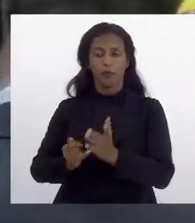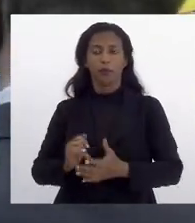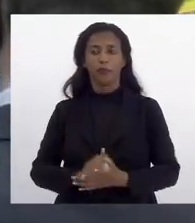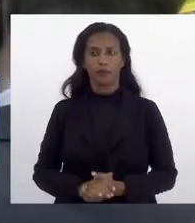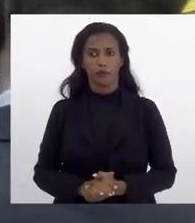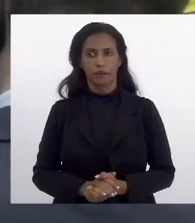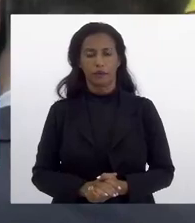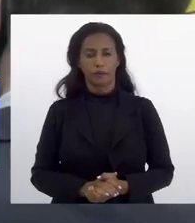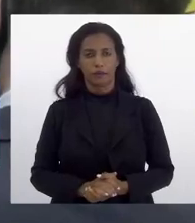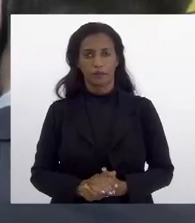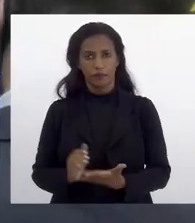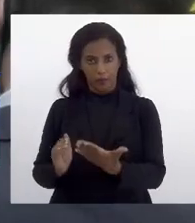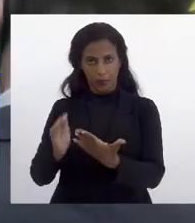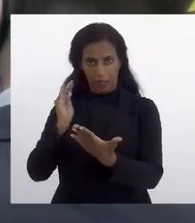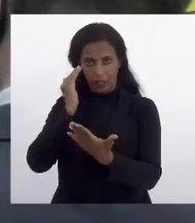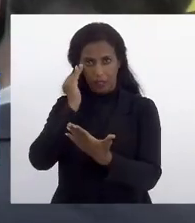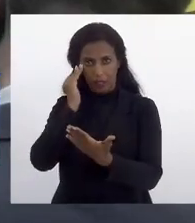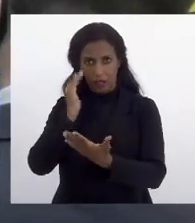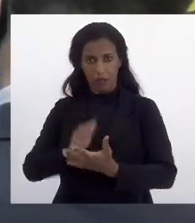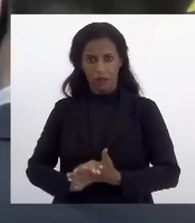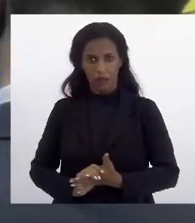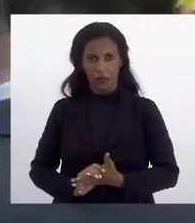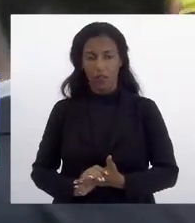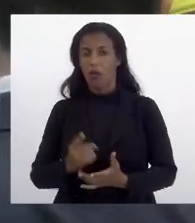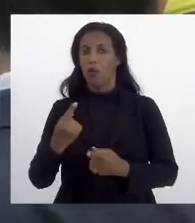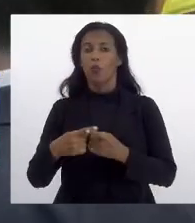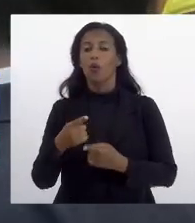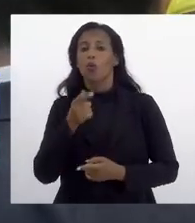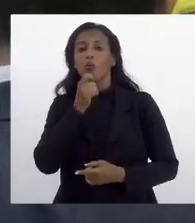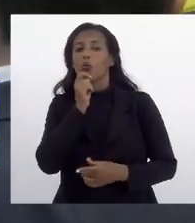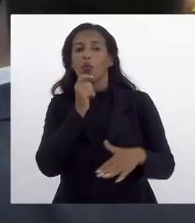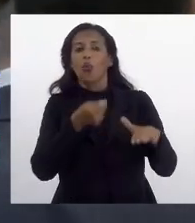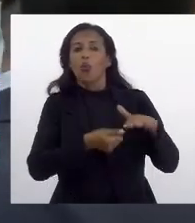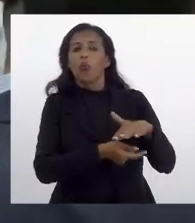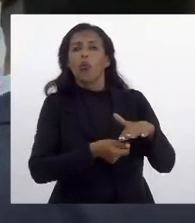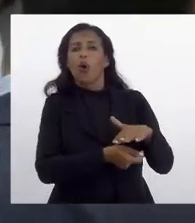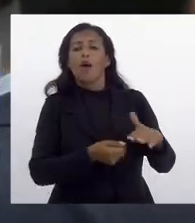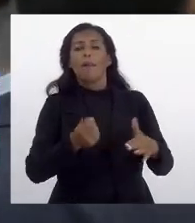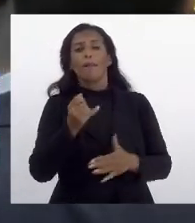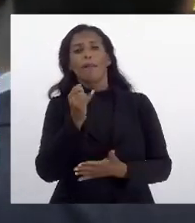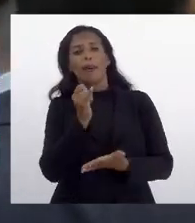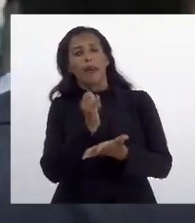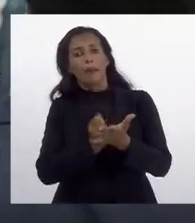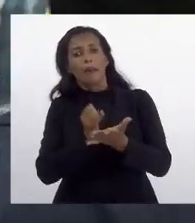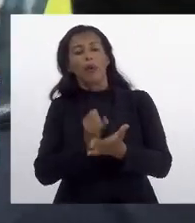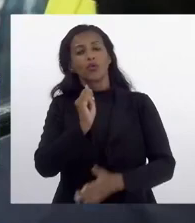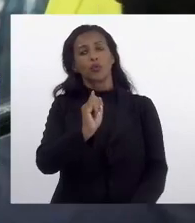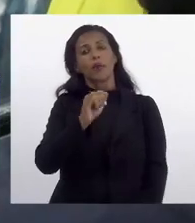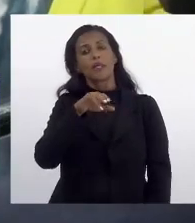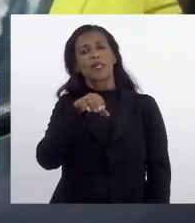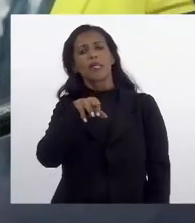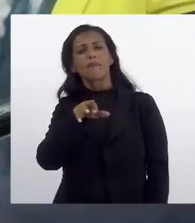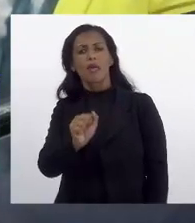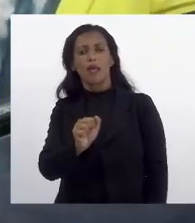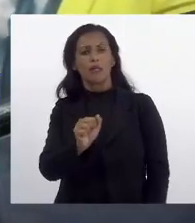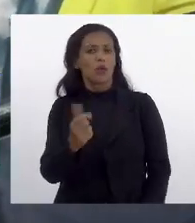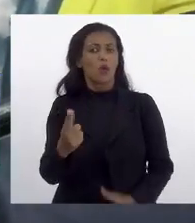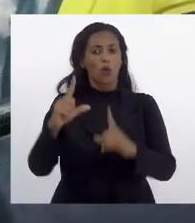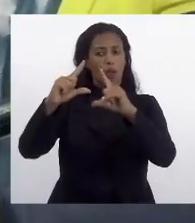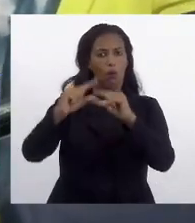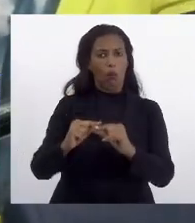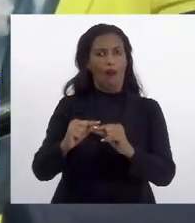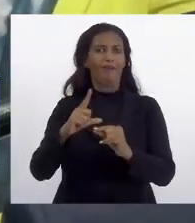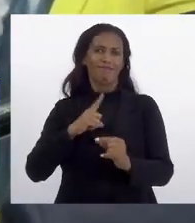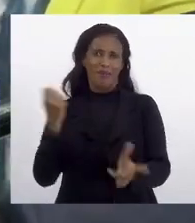ICMS. Você está entendendo? Sim. Porque não existe fonte de custeio para ICMS. que qualquer redução de ICMS tem